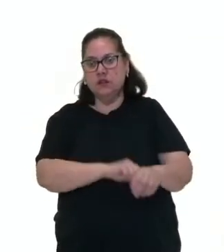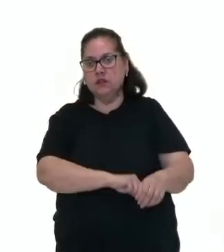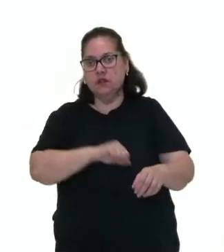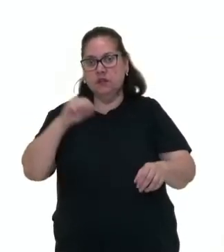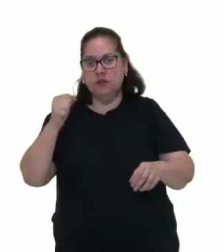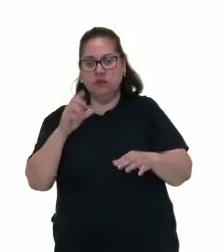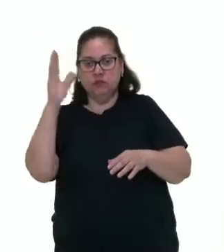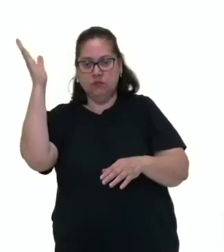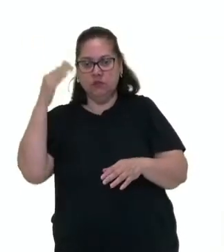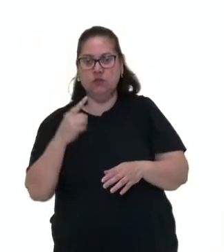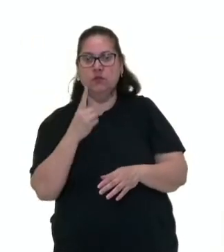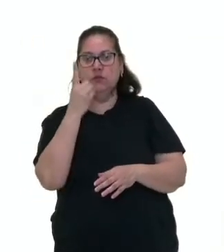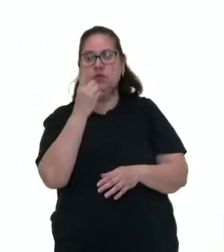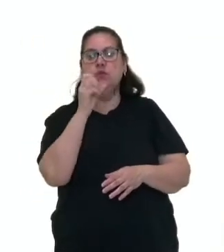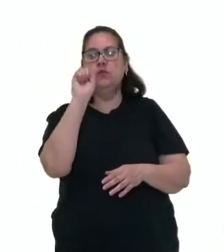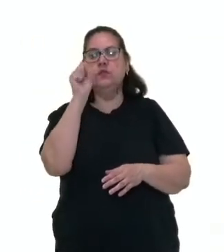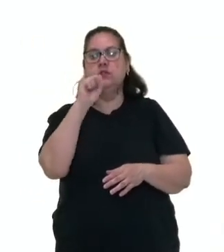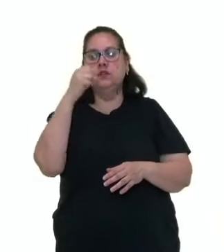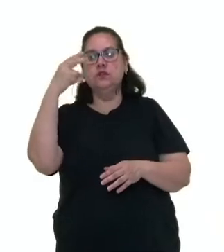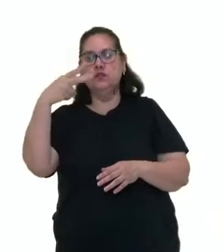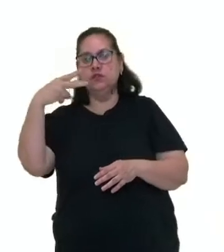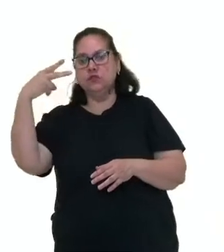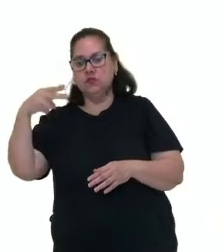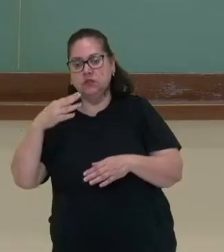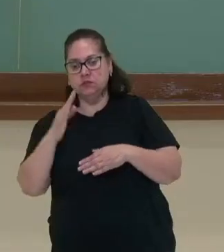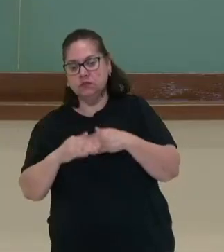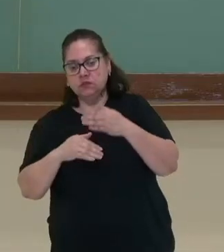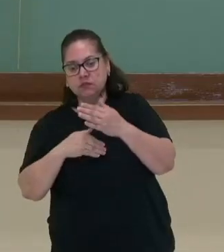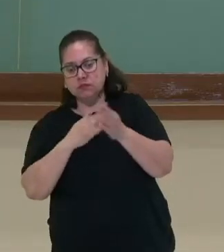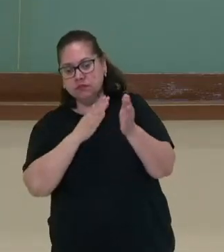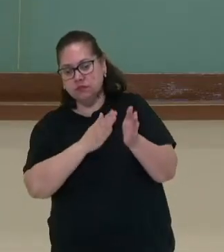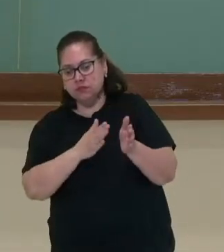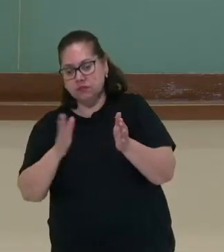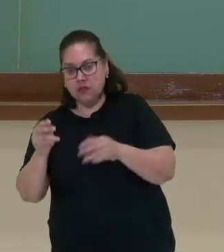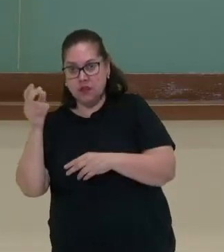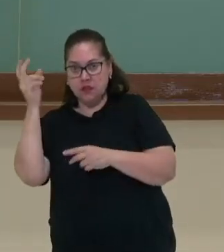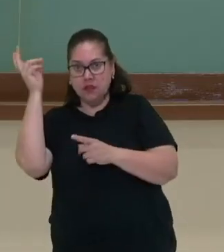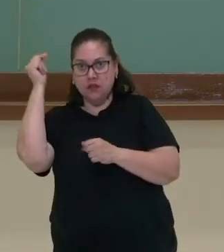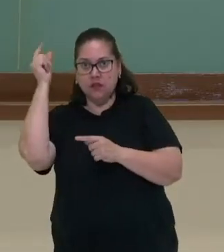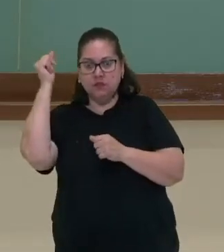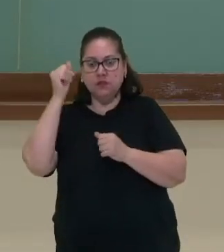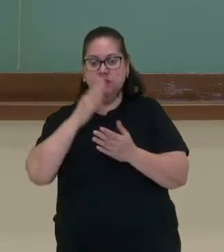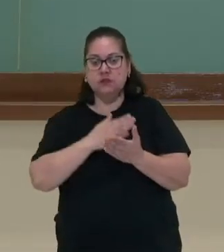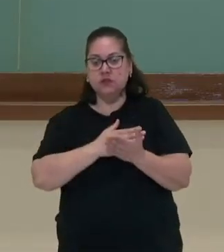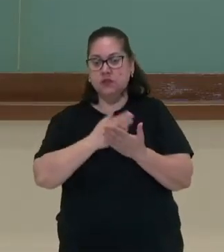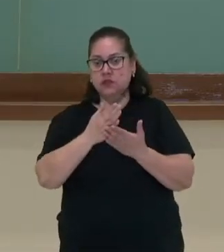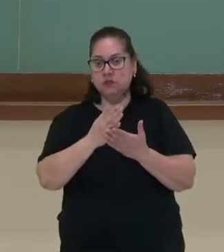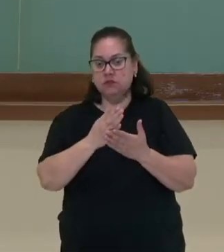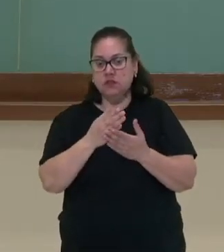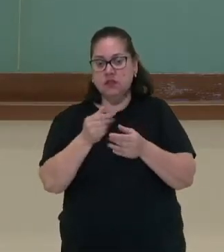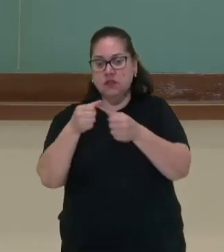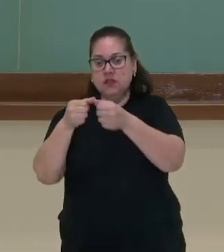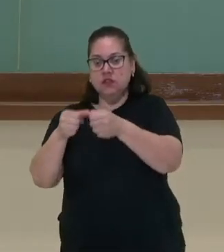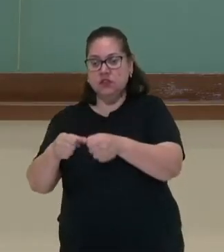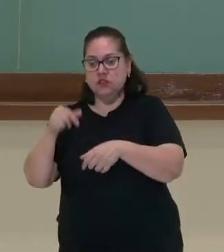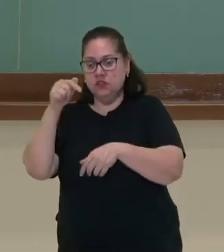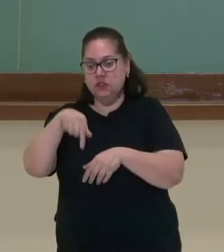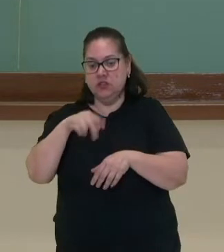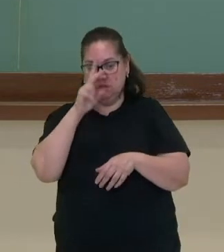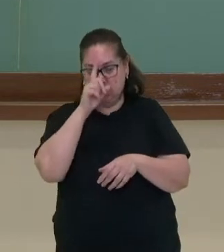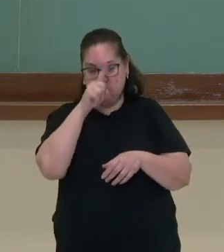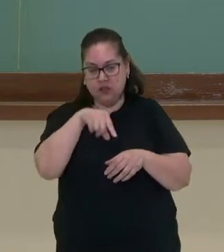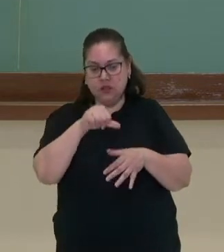1822. E é claro que, durante esse processo, a Espanha, que deixa de ser metrópole aqui na América,